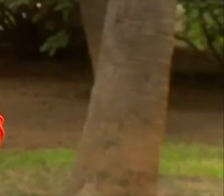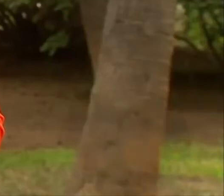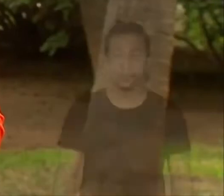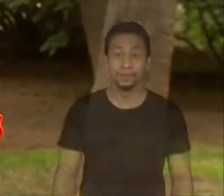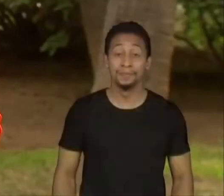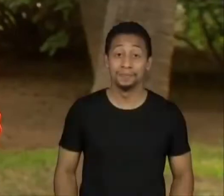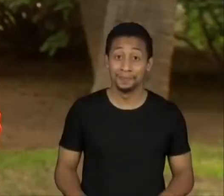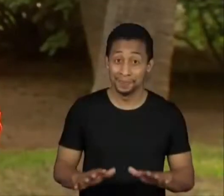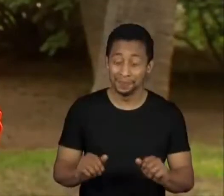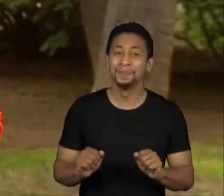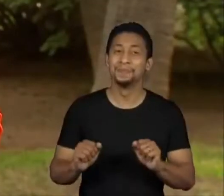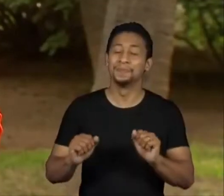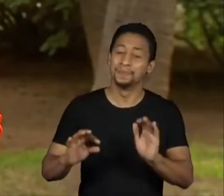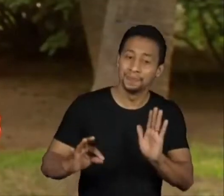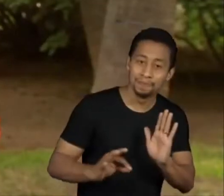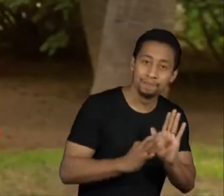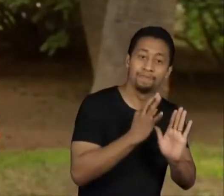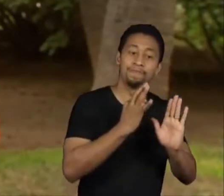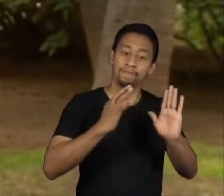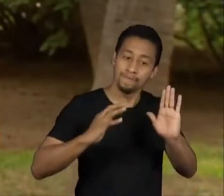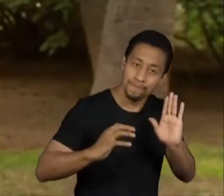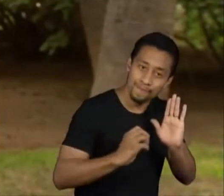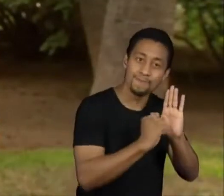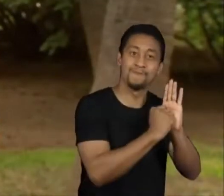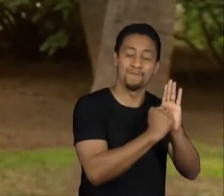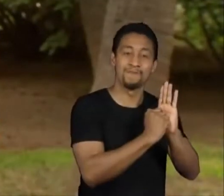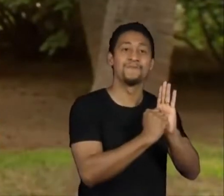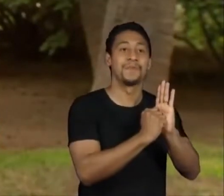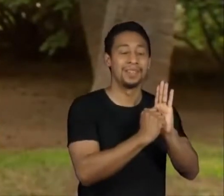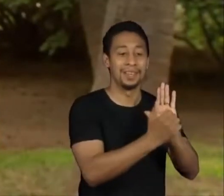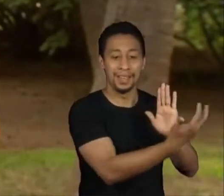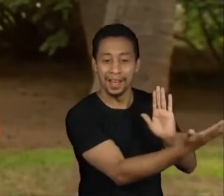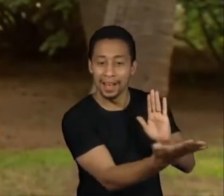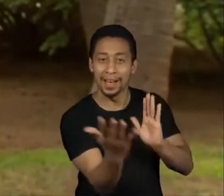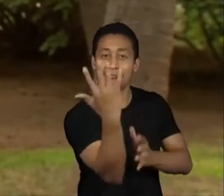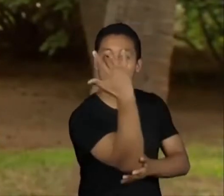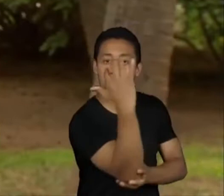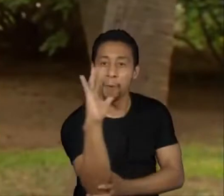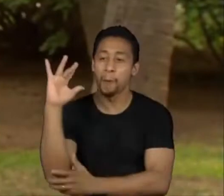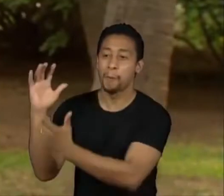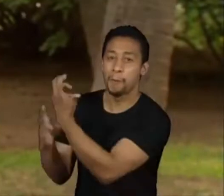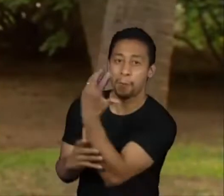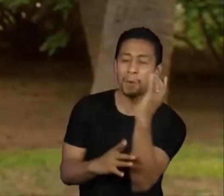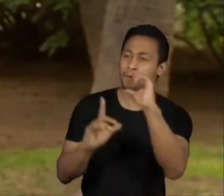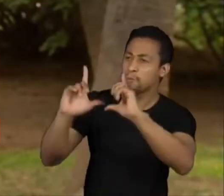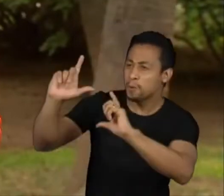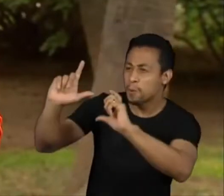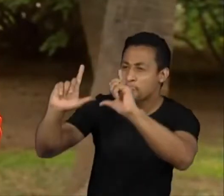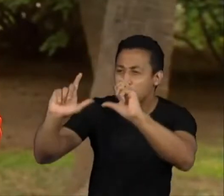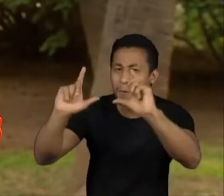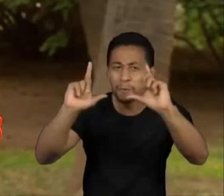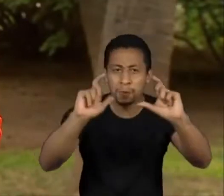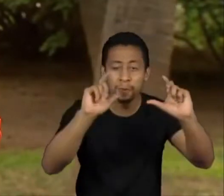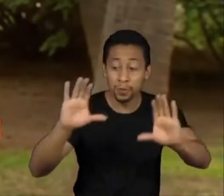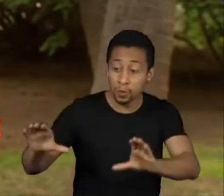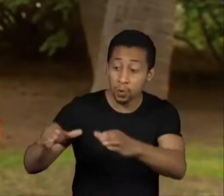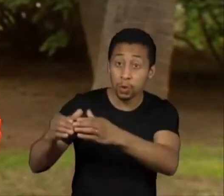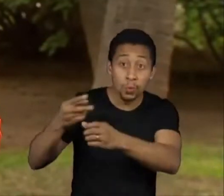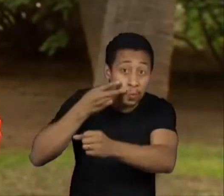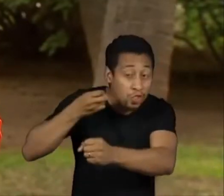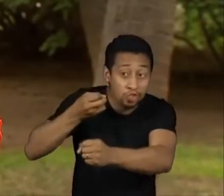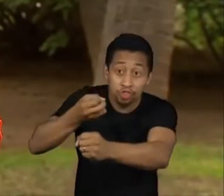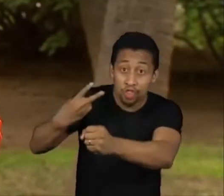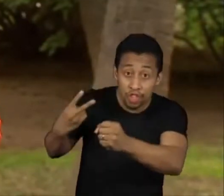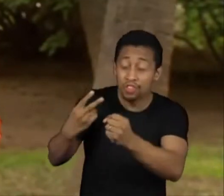Registrar a natureza exuberante da Amazônia e seus povos indígenas e comunidades tradicionais